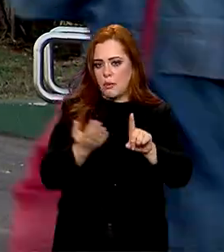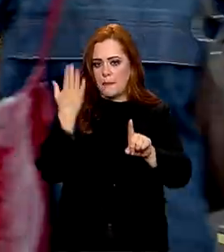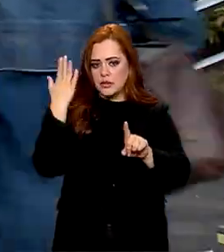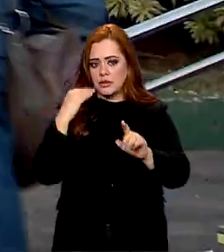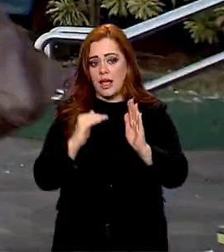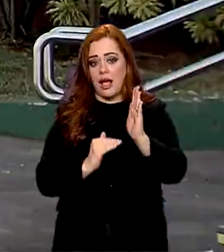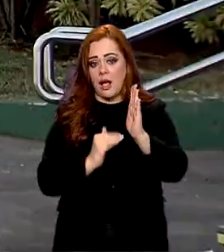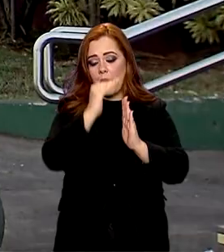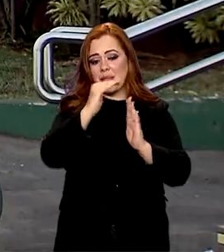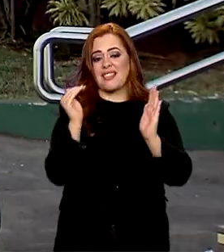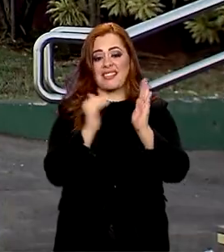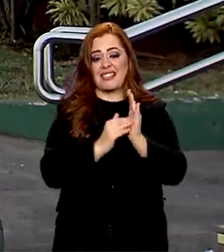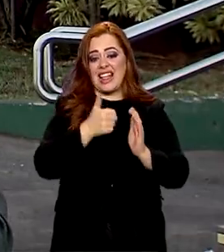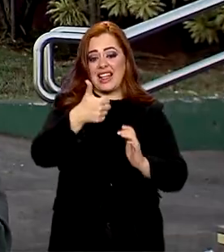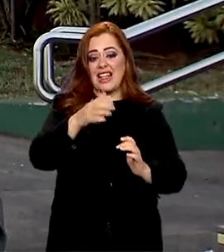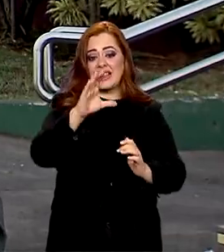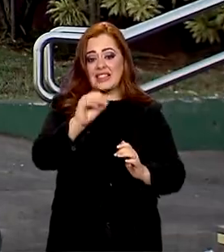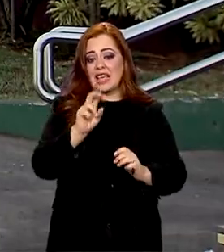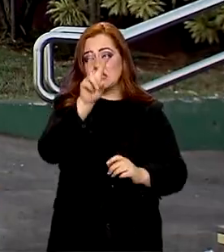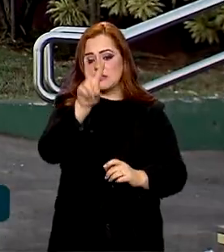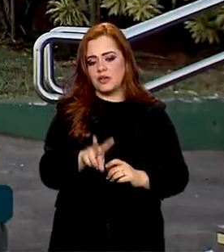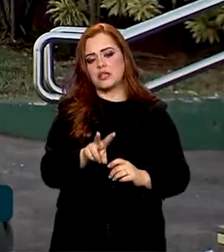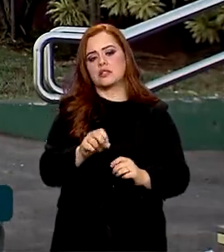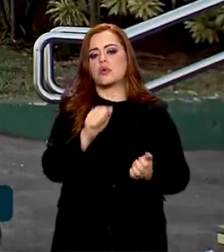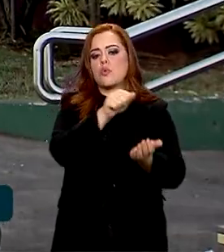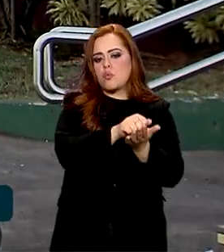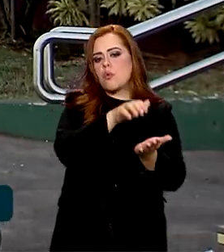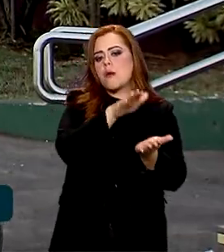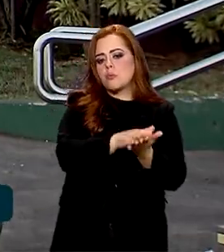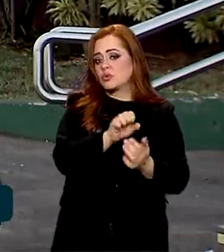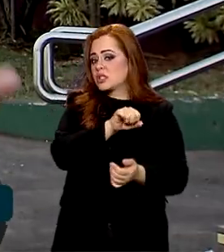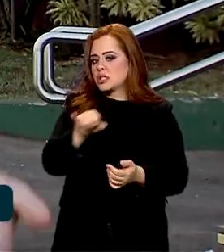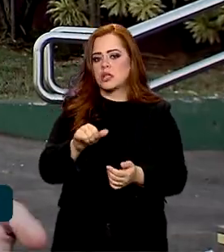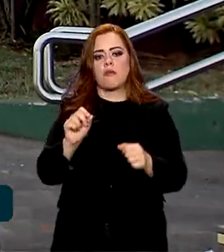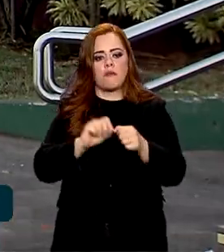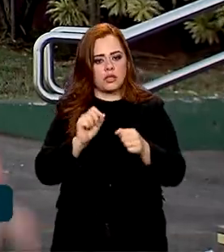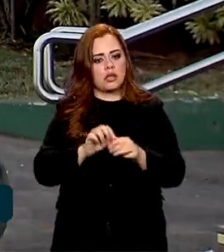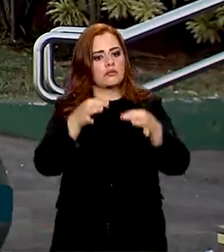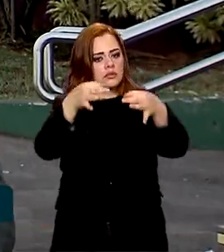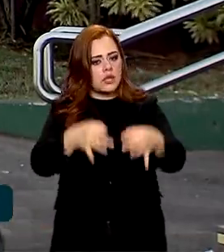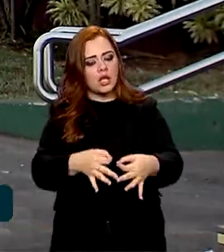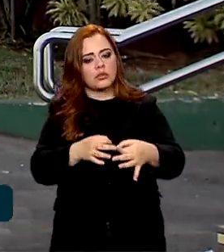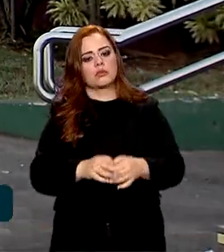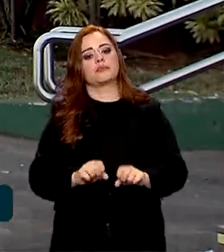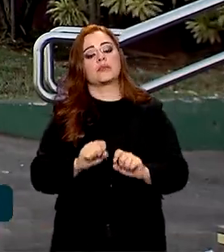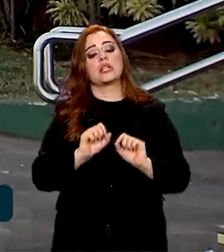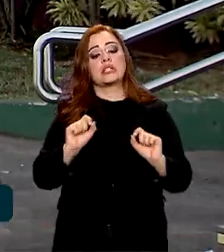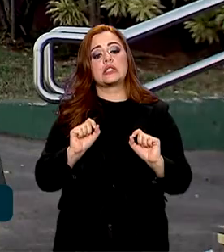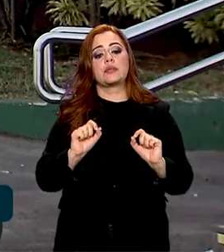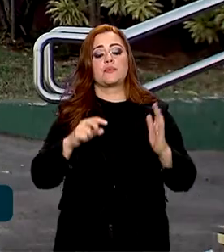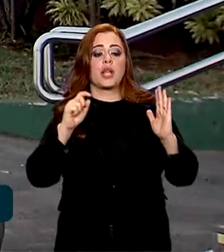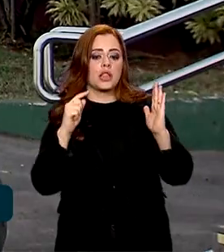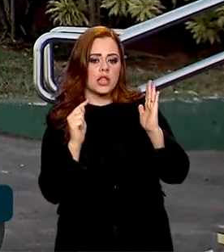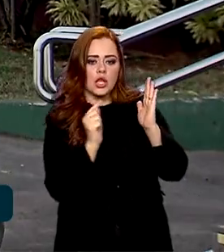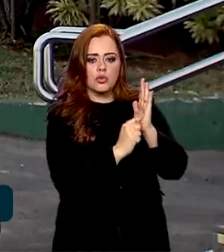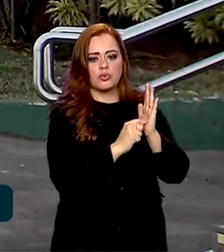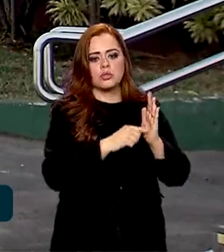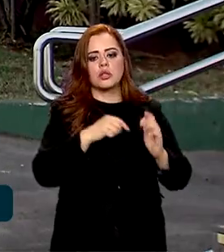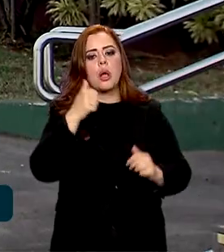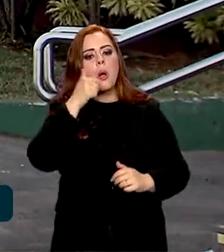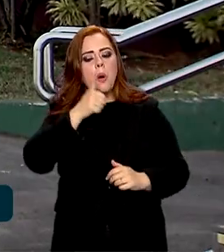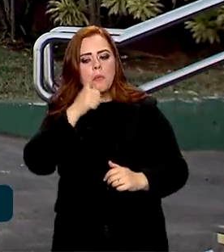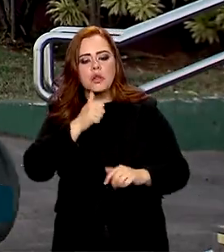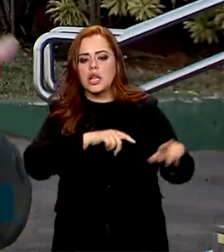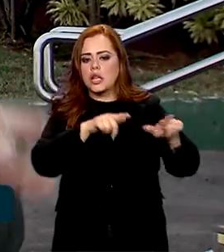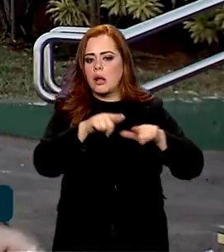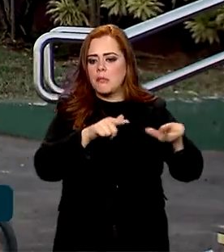em até 10 vezes a multa em caso de descumprimento. Ou seja, quando houver denúncia de que alguma trabalhadora